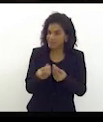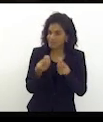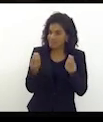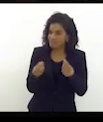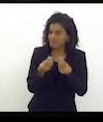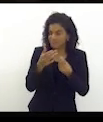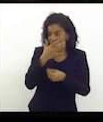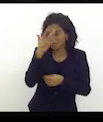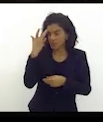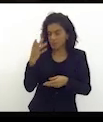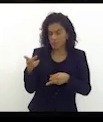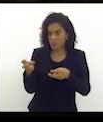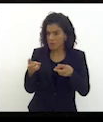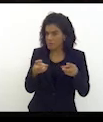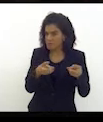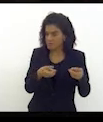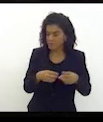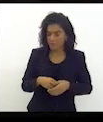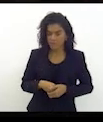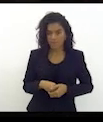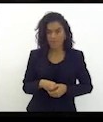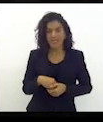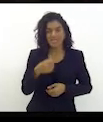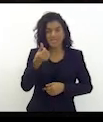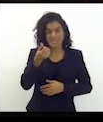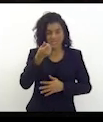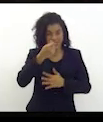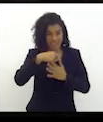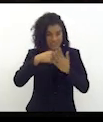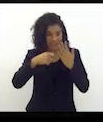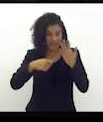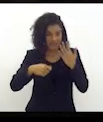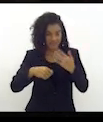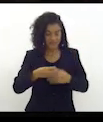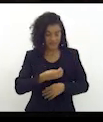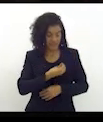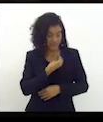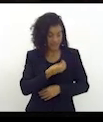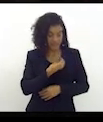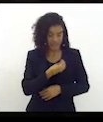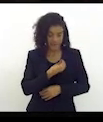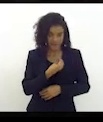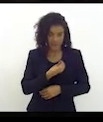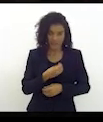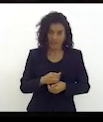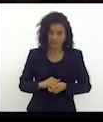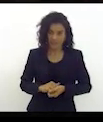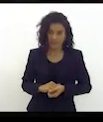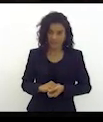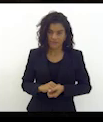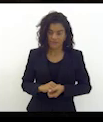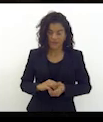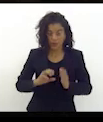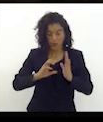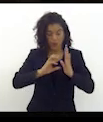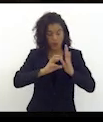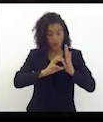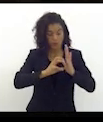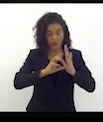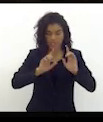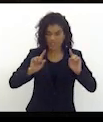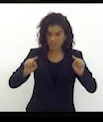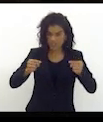observaram. Nos últimos seis meses de vida do ex-prefeito José Bonifácio, do partido que era nosso